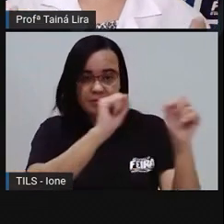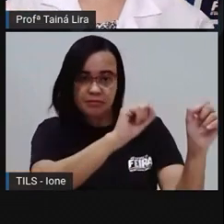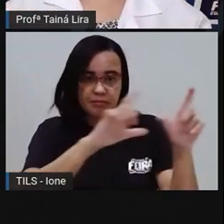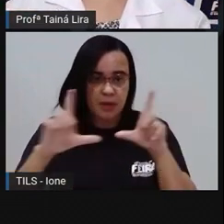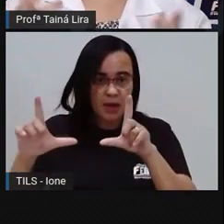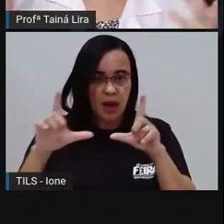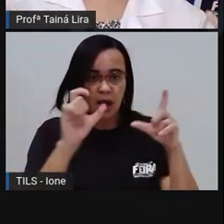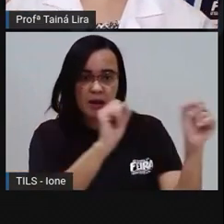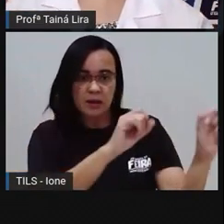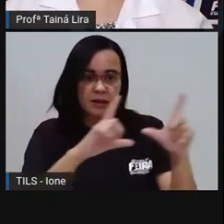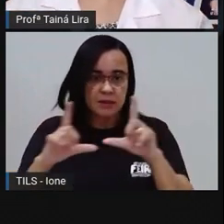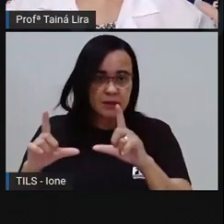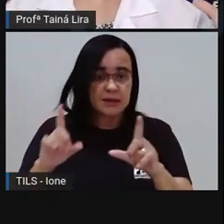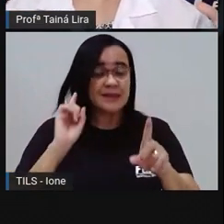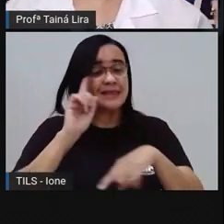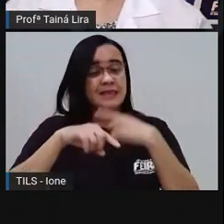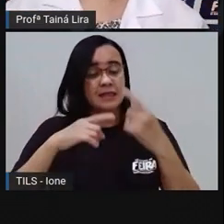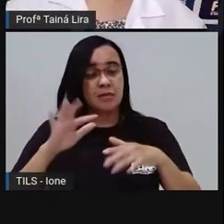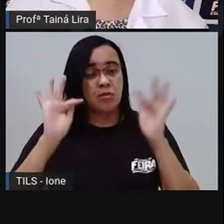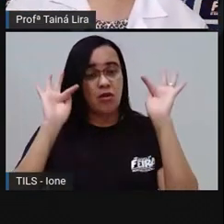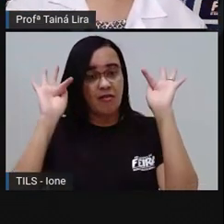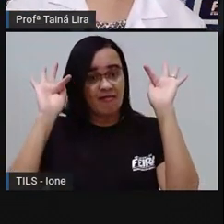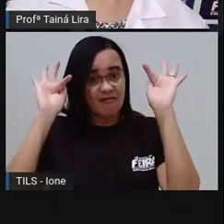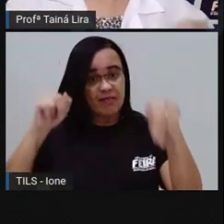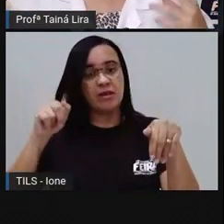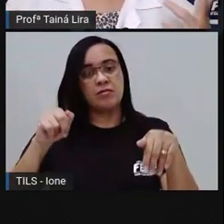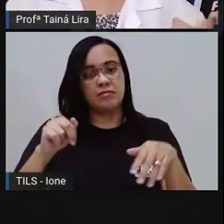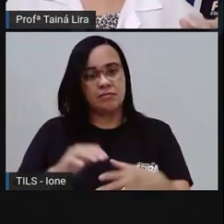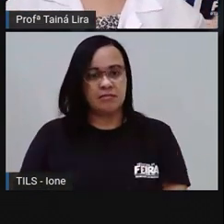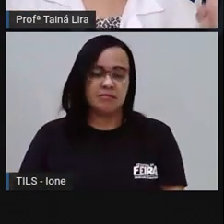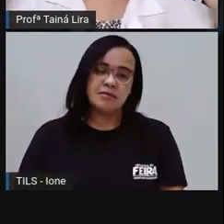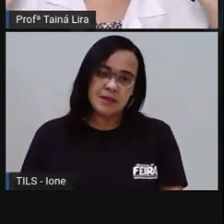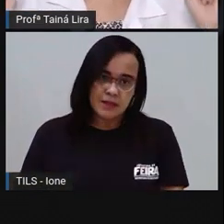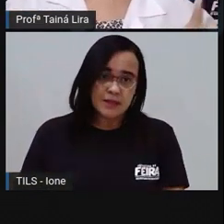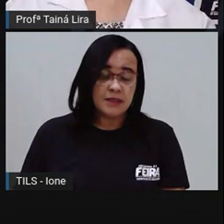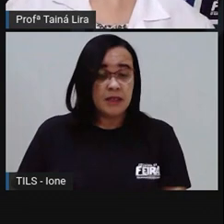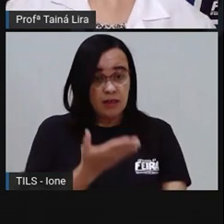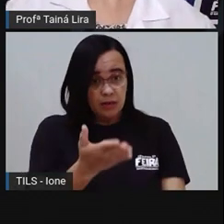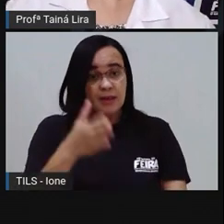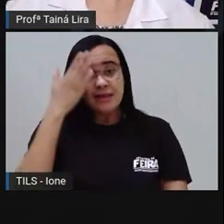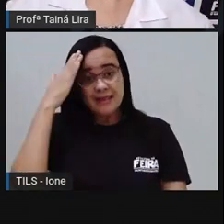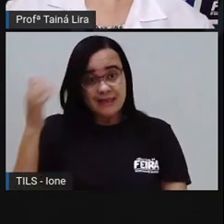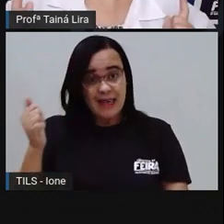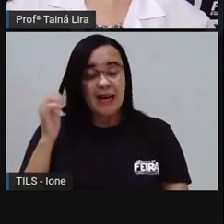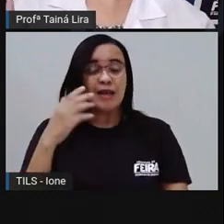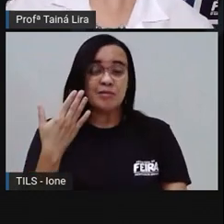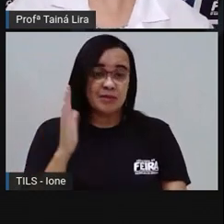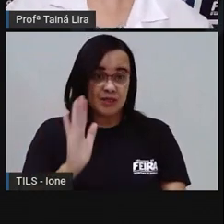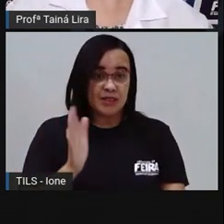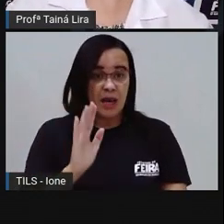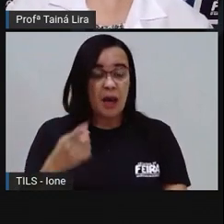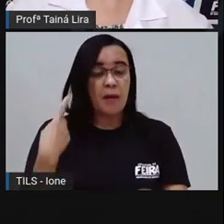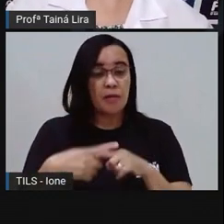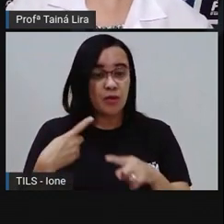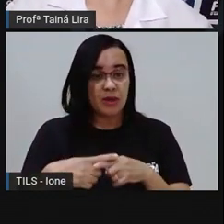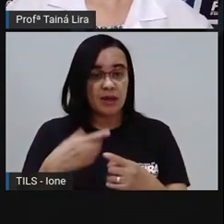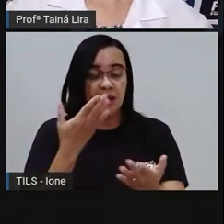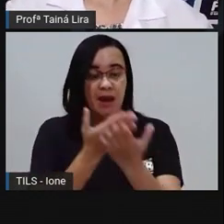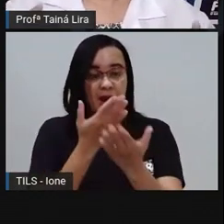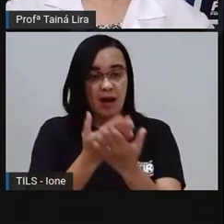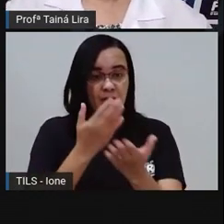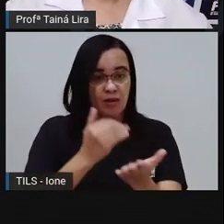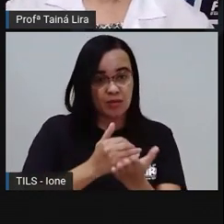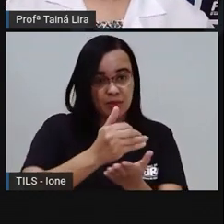fala inicial Ó, lá segundo ano Como vocês estão Vocês já sabem Ó, a aula vai começar A prova vai começar A aula agora